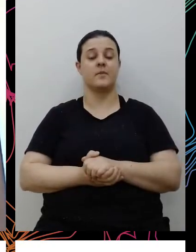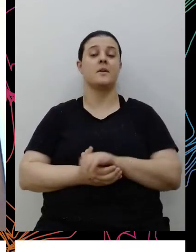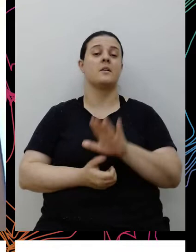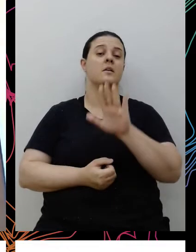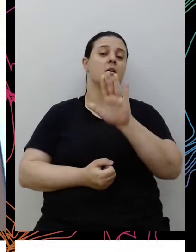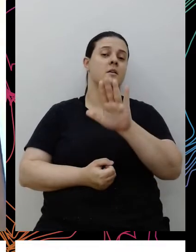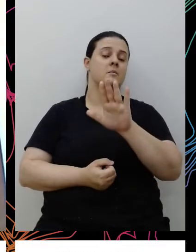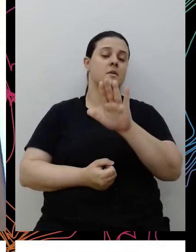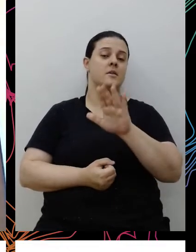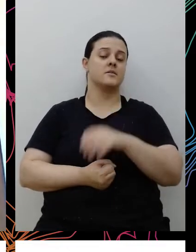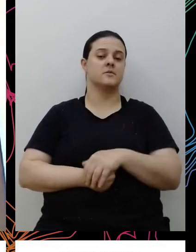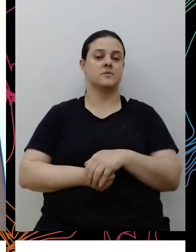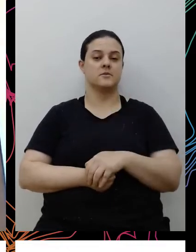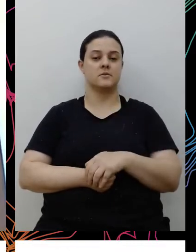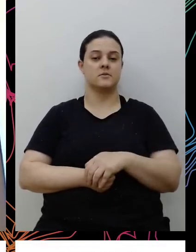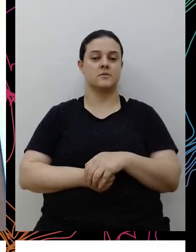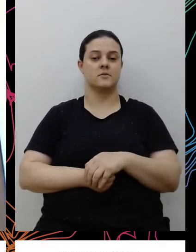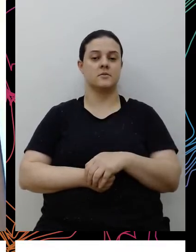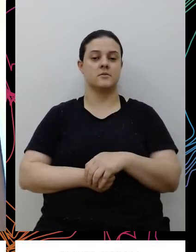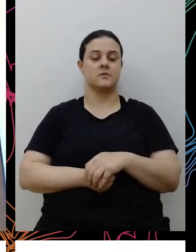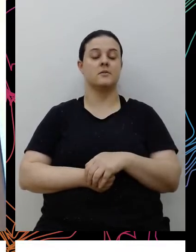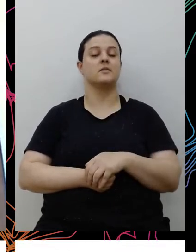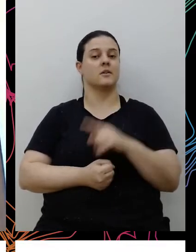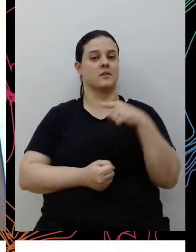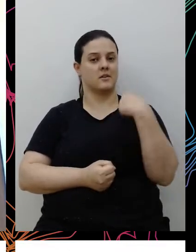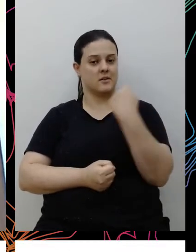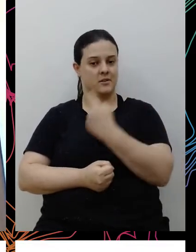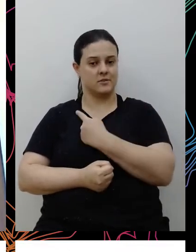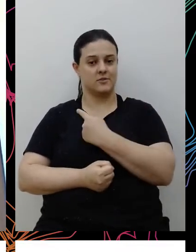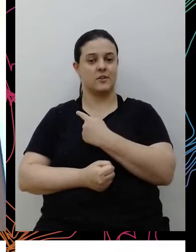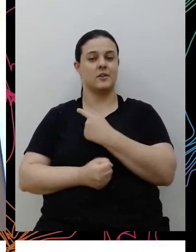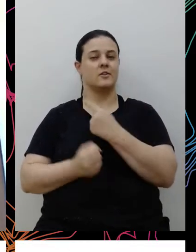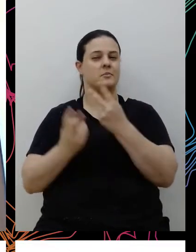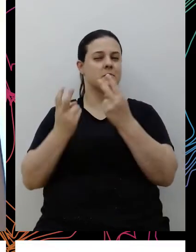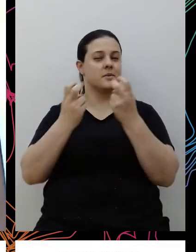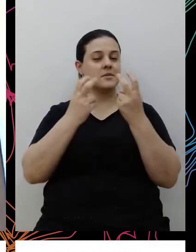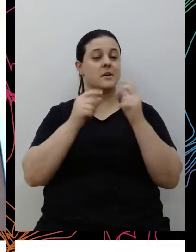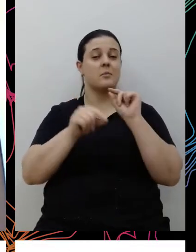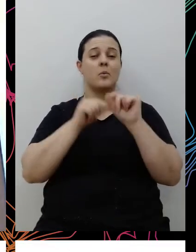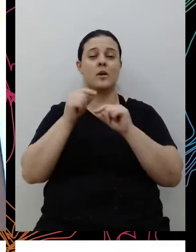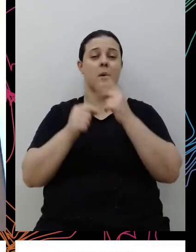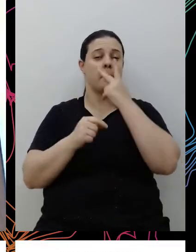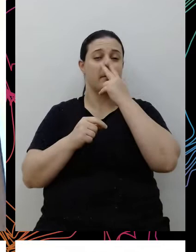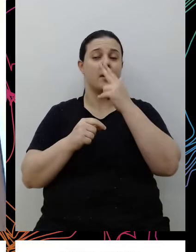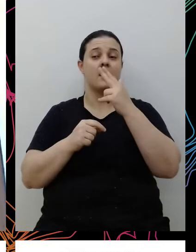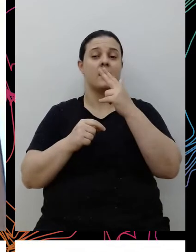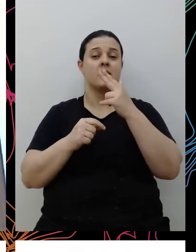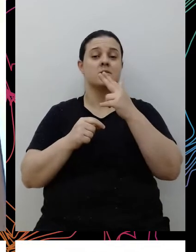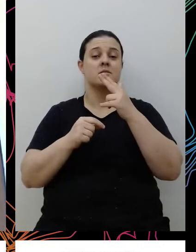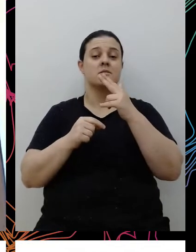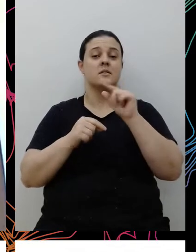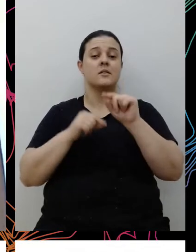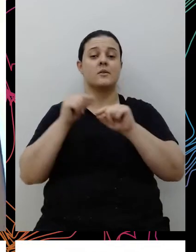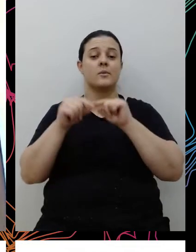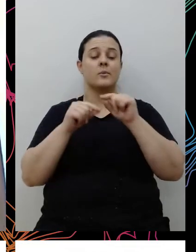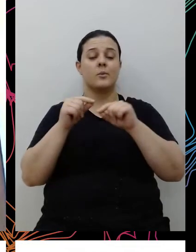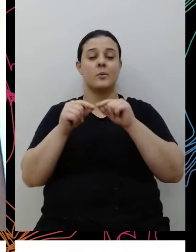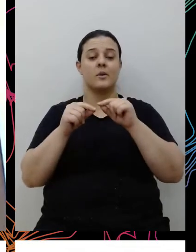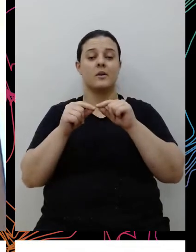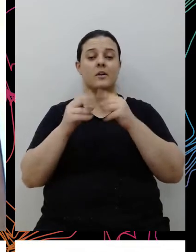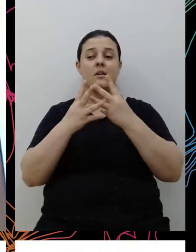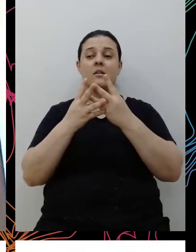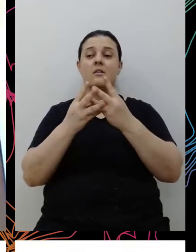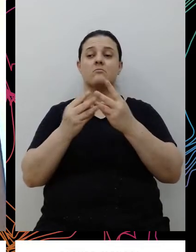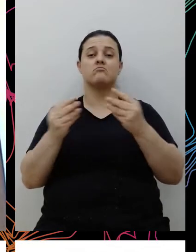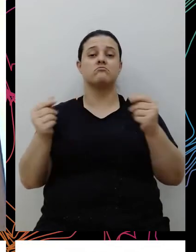entretanto, a gente ainda observa aí uma naturalização do desaparecimento, né? Do que a gente tem aí de corpos